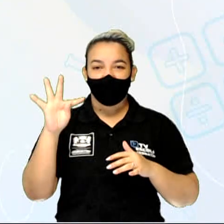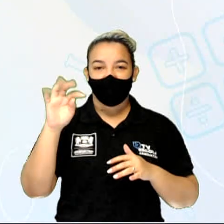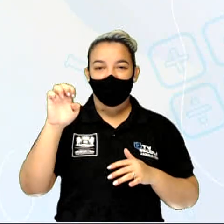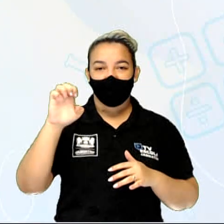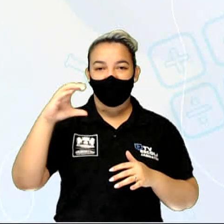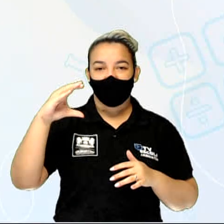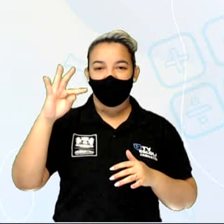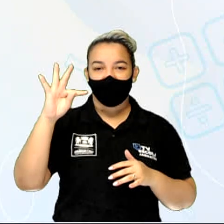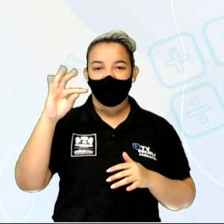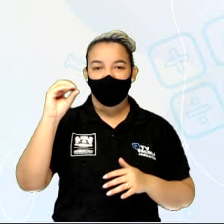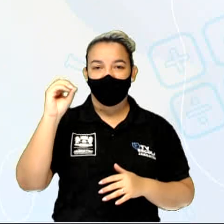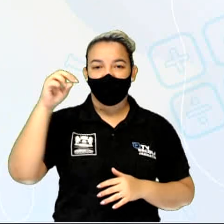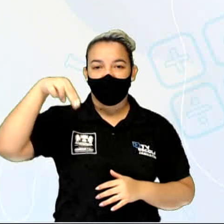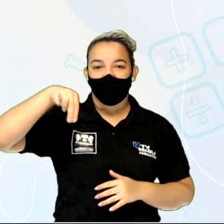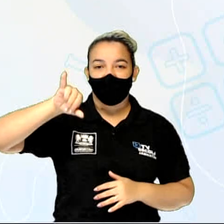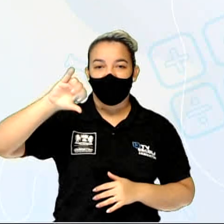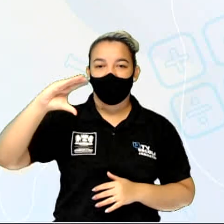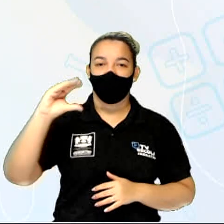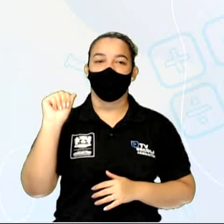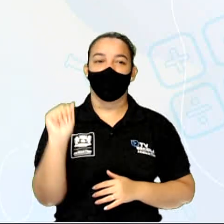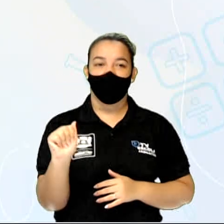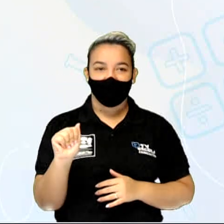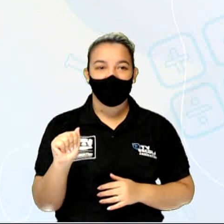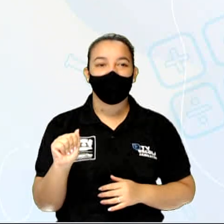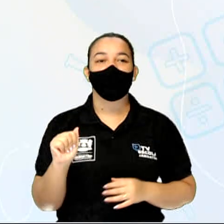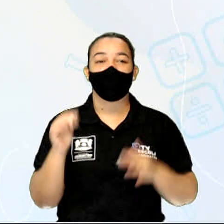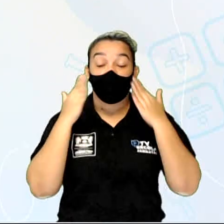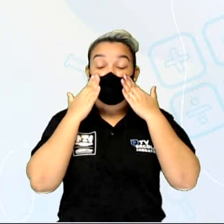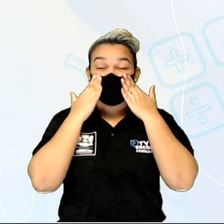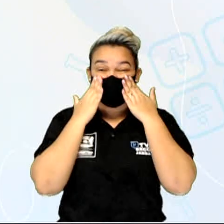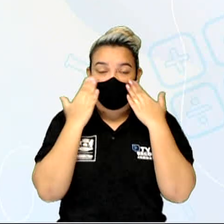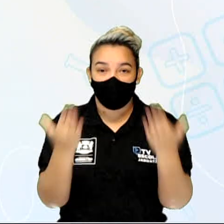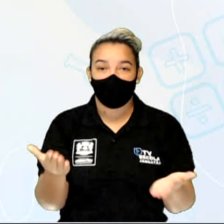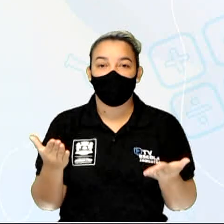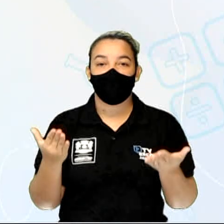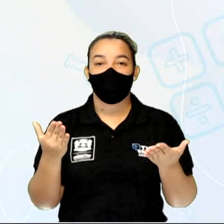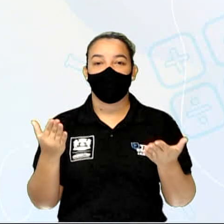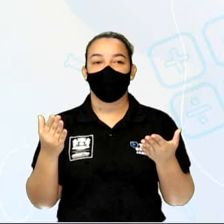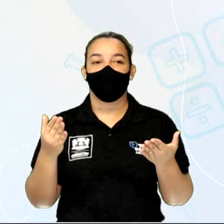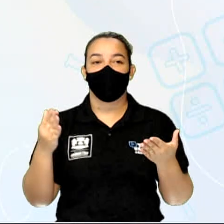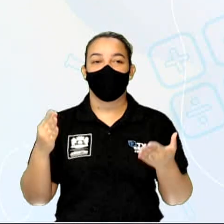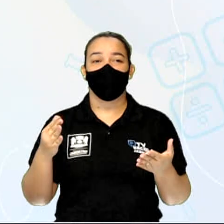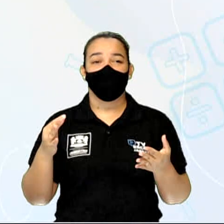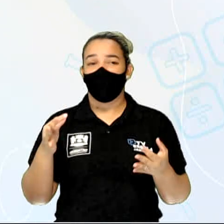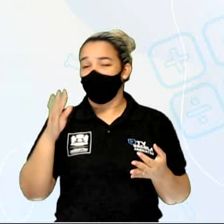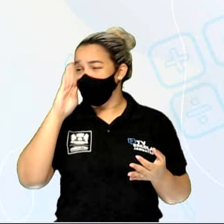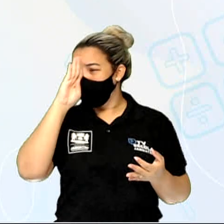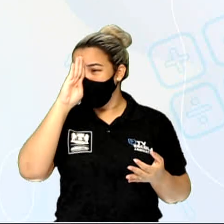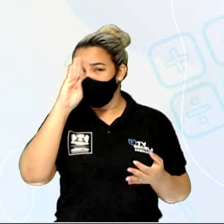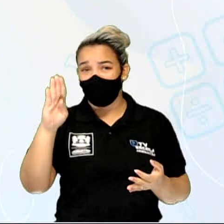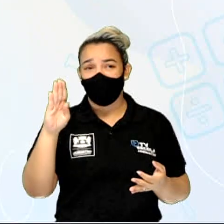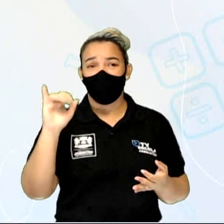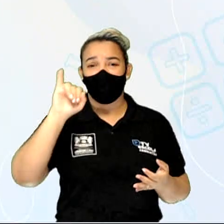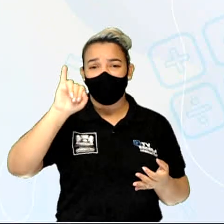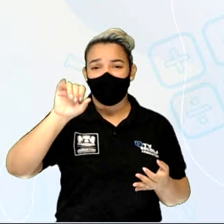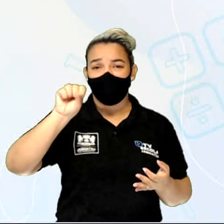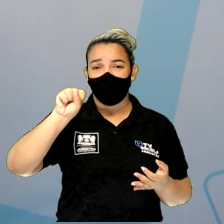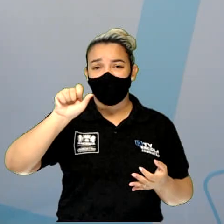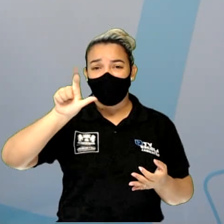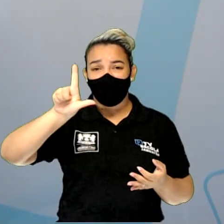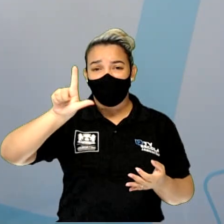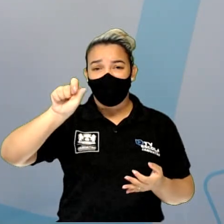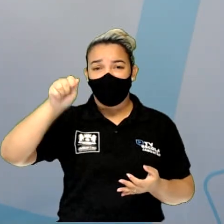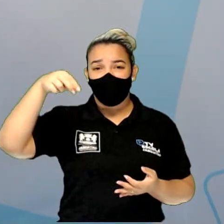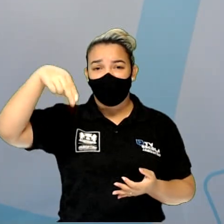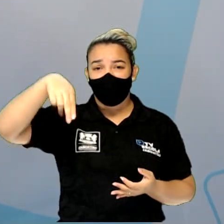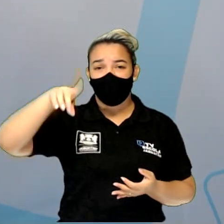A porção sul apresenta atividade sísmica e vulcânica, que é também tensa na Islândia. Isso é muito importante para